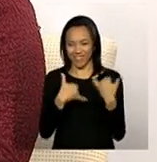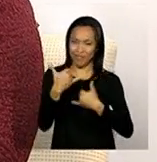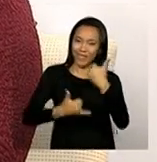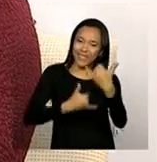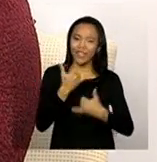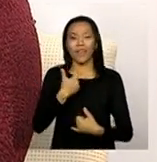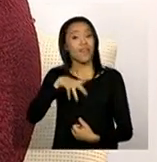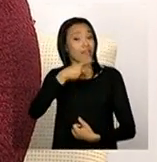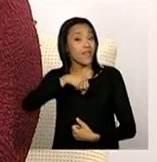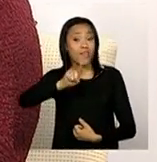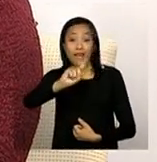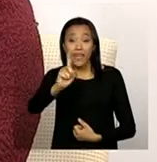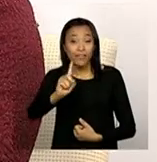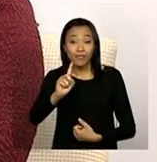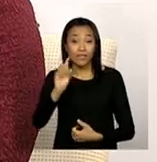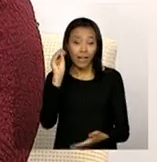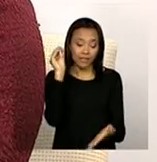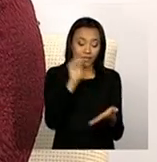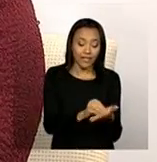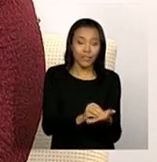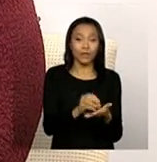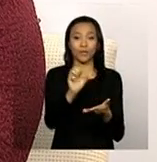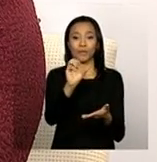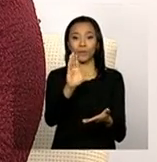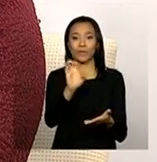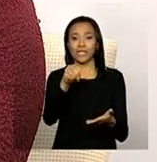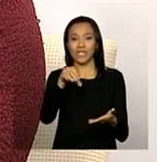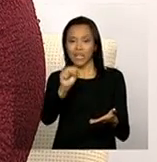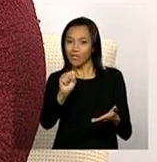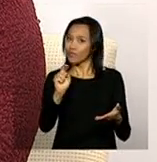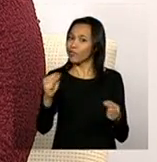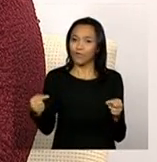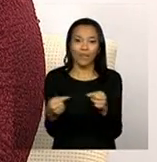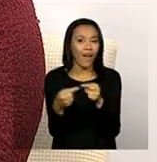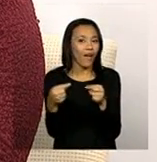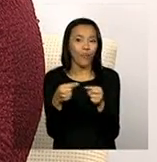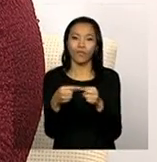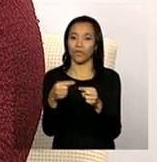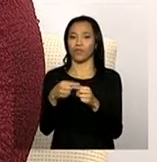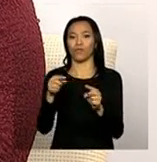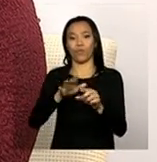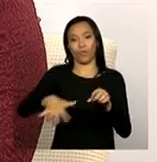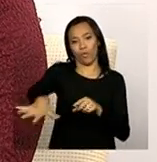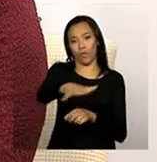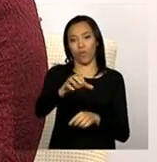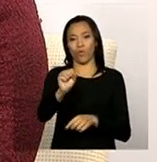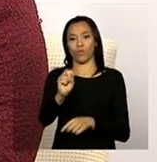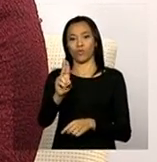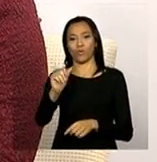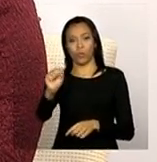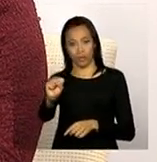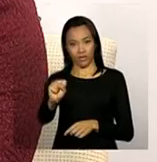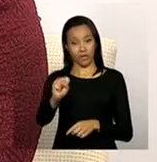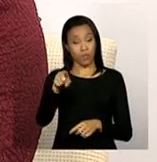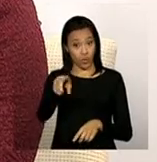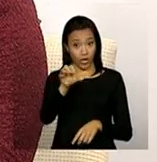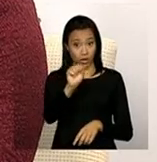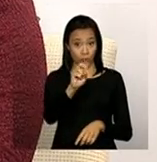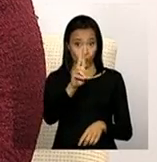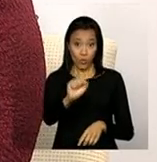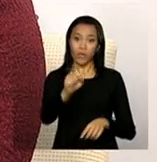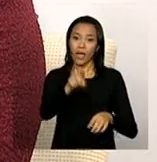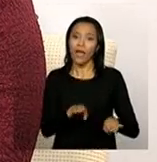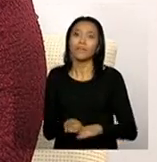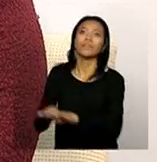quem não está no censo não está no SUAS, porque o SUAS, ele cria uma unidade nacional